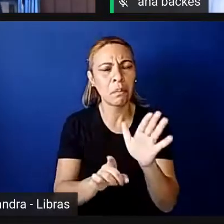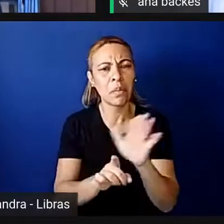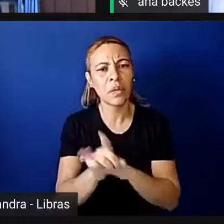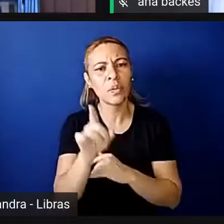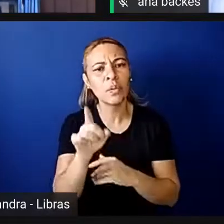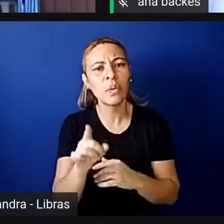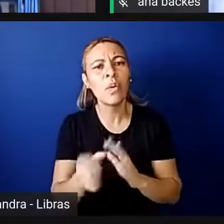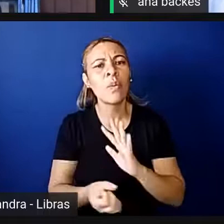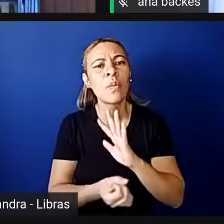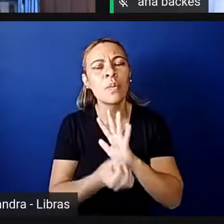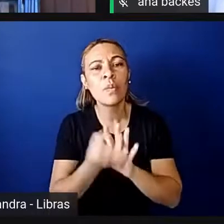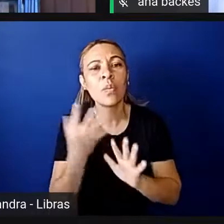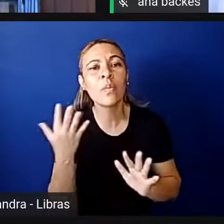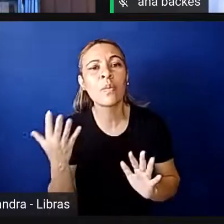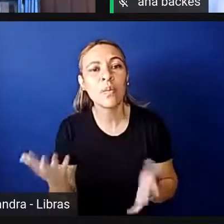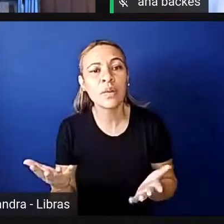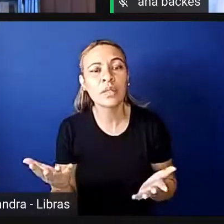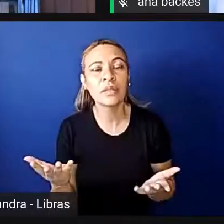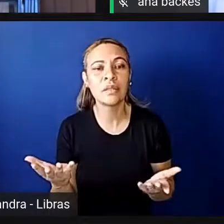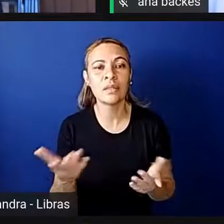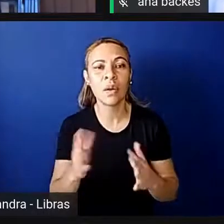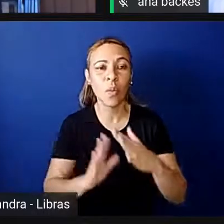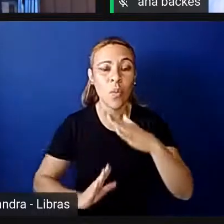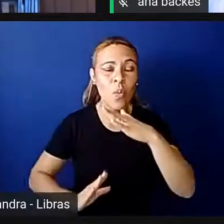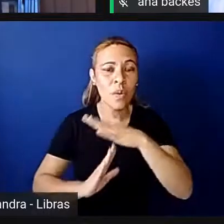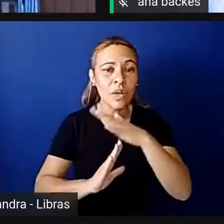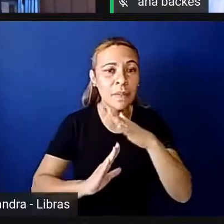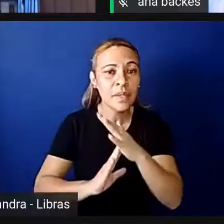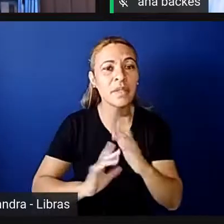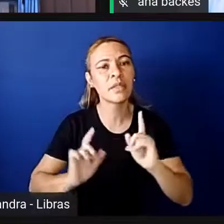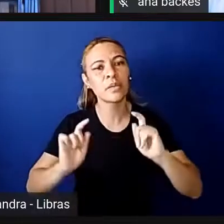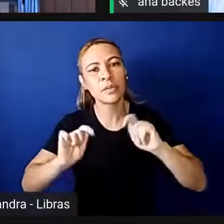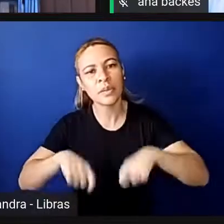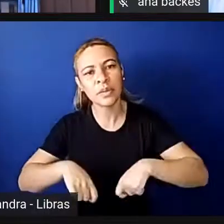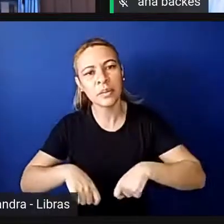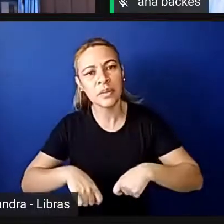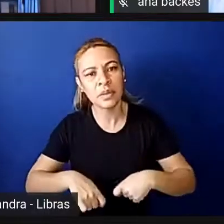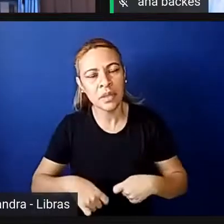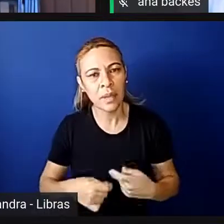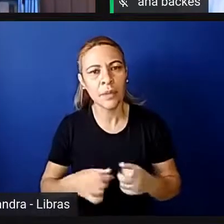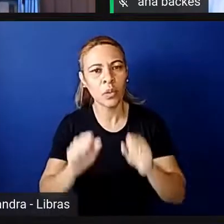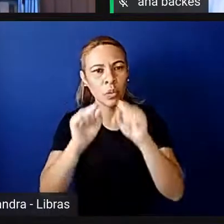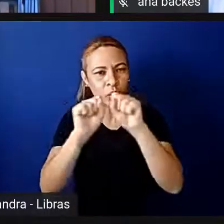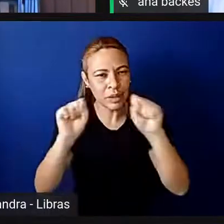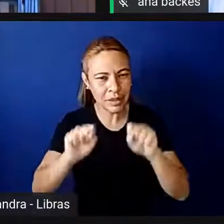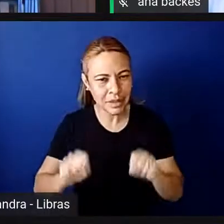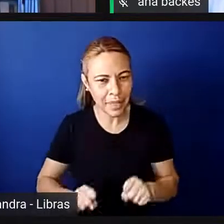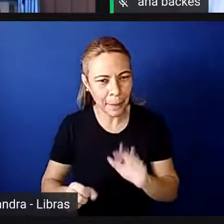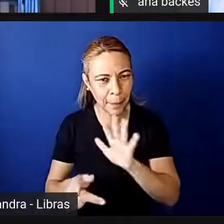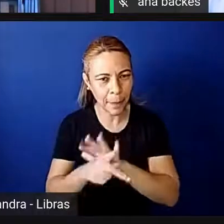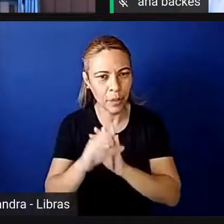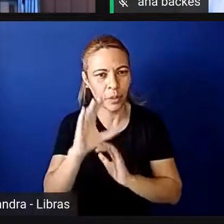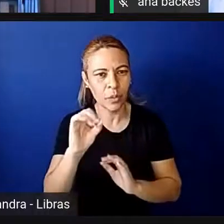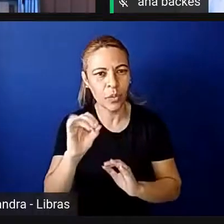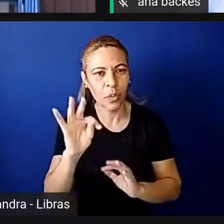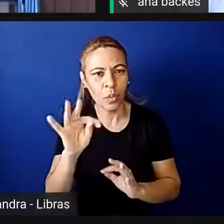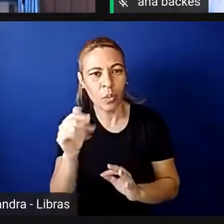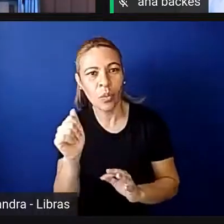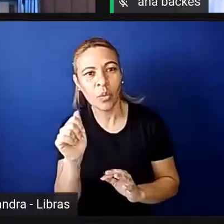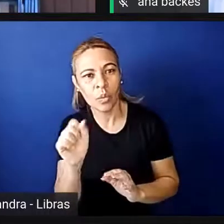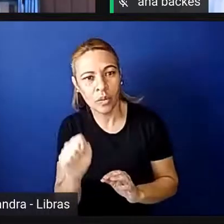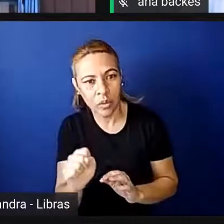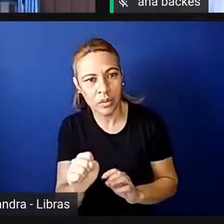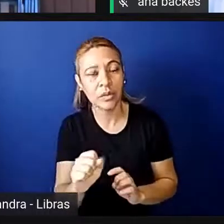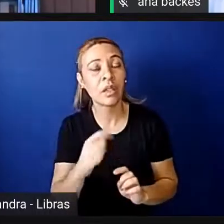quais são os limites e as possibilidades do sistema de cotas tal como ele está